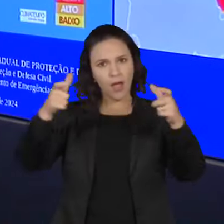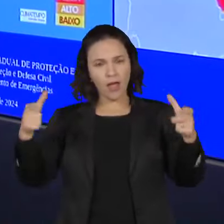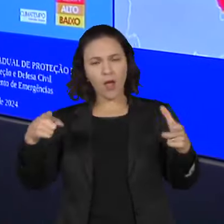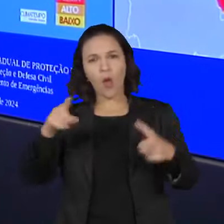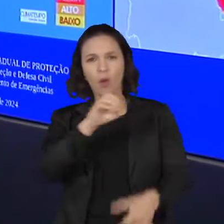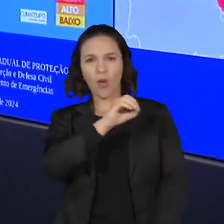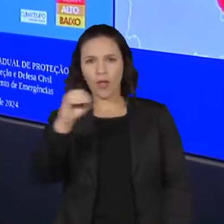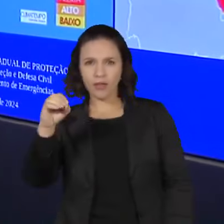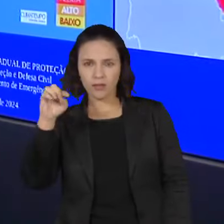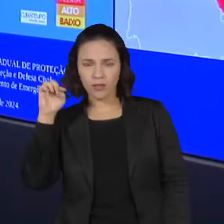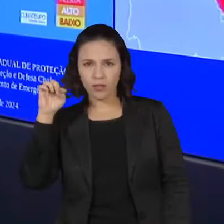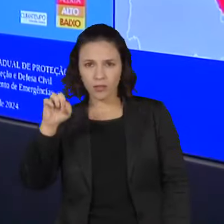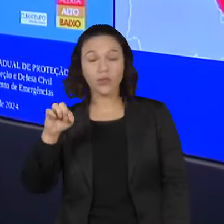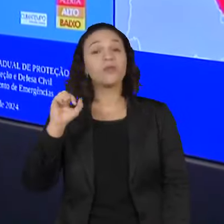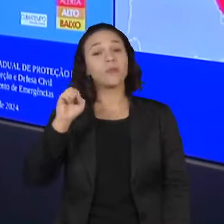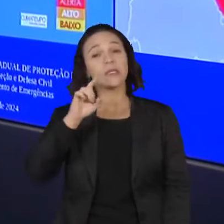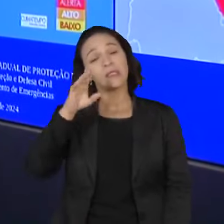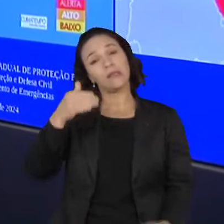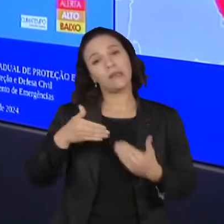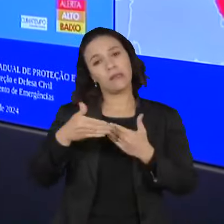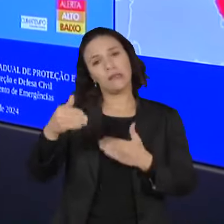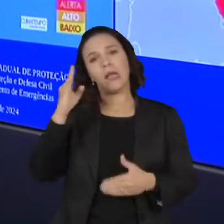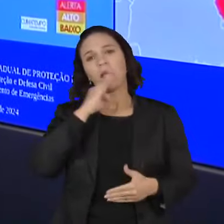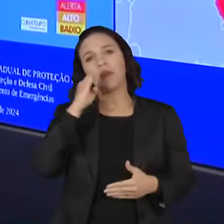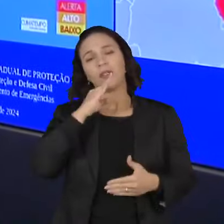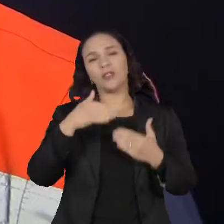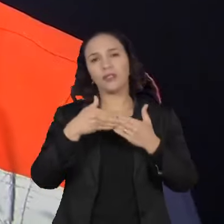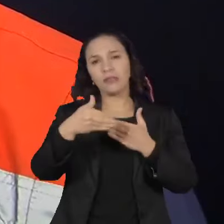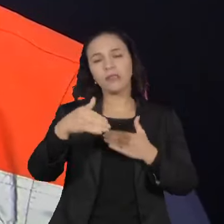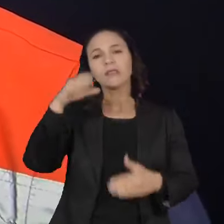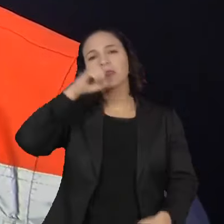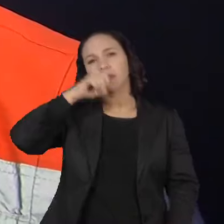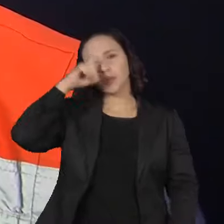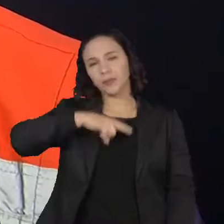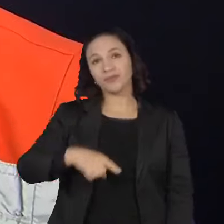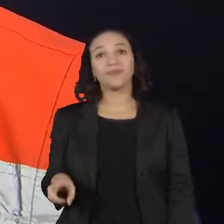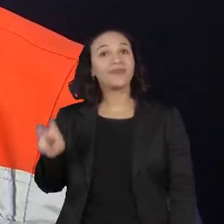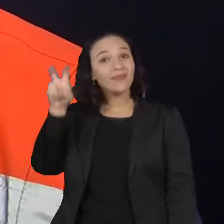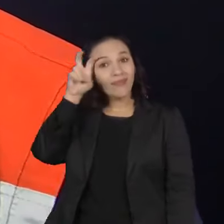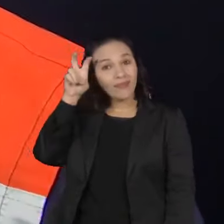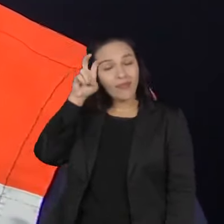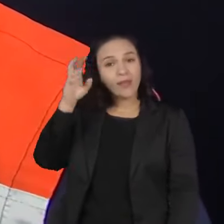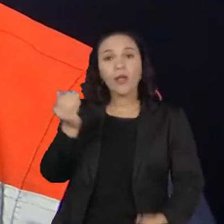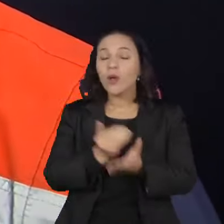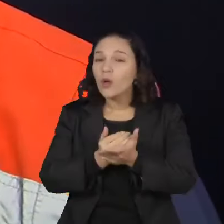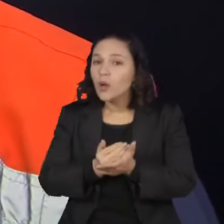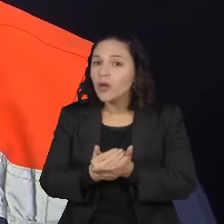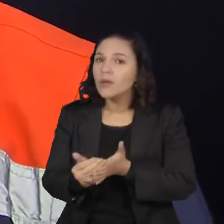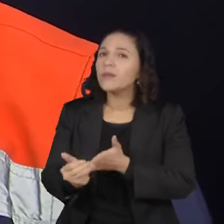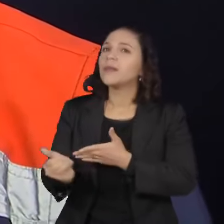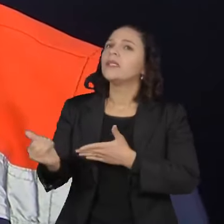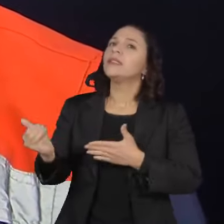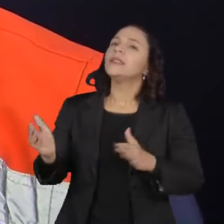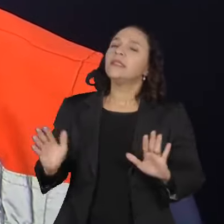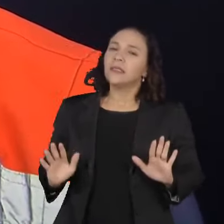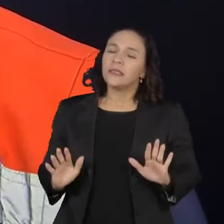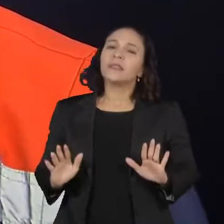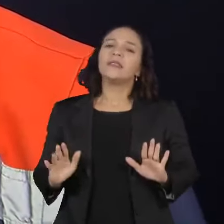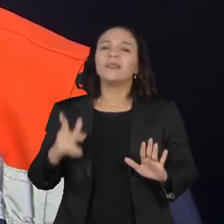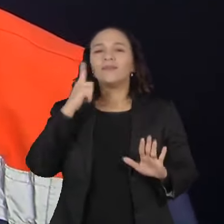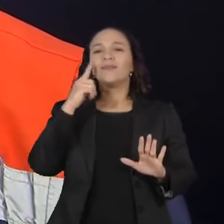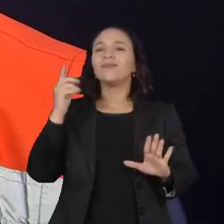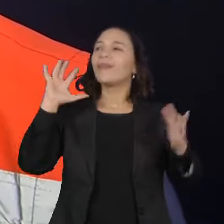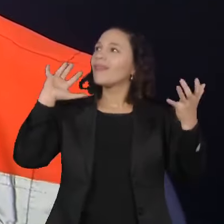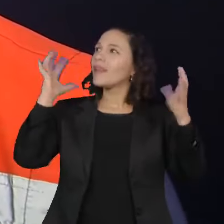oeste, estará sob situação de emergência no próximo final de semana. Na quinta-feira, gente começa a ver um cenário com um tempo mais